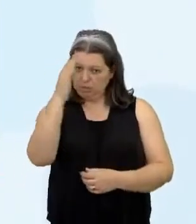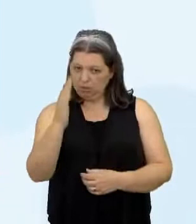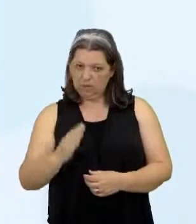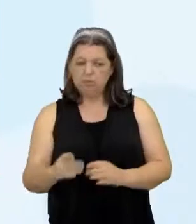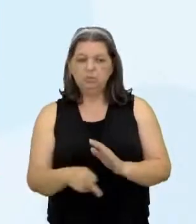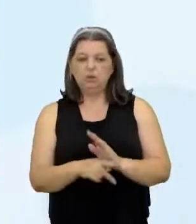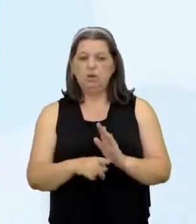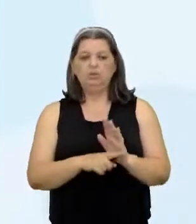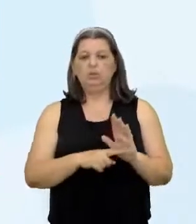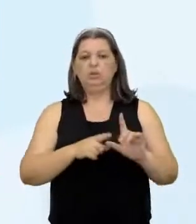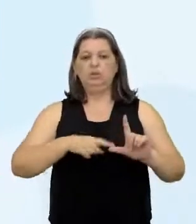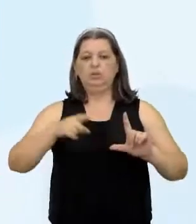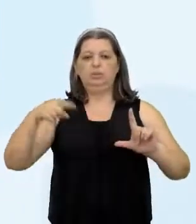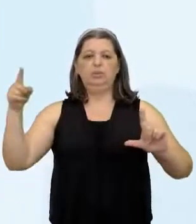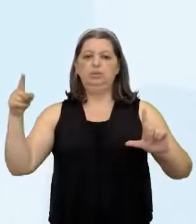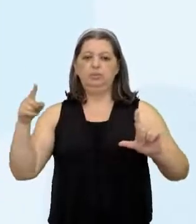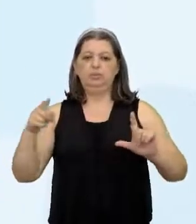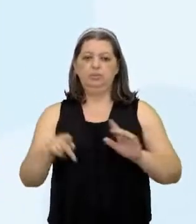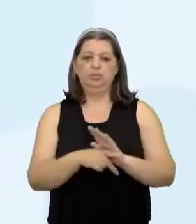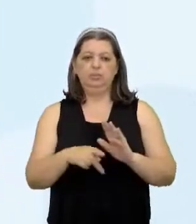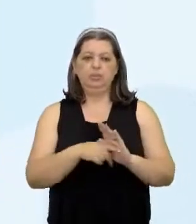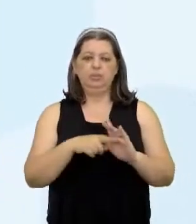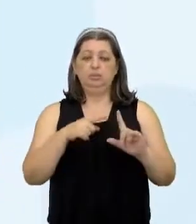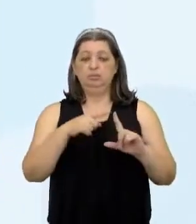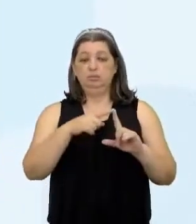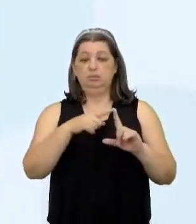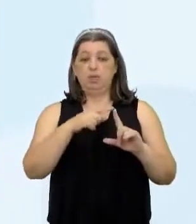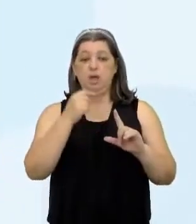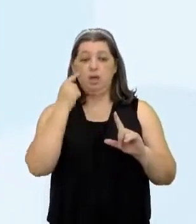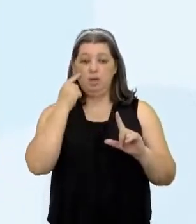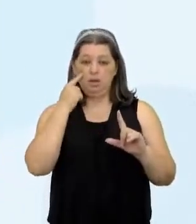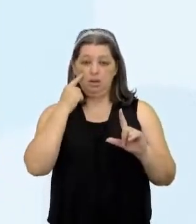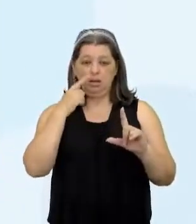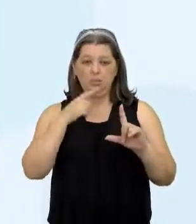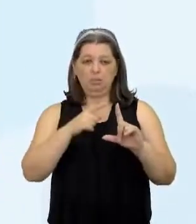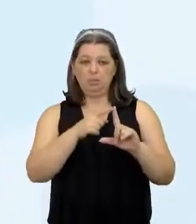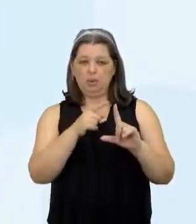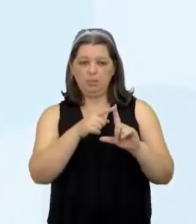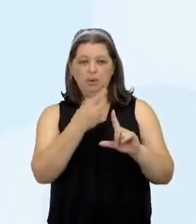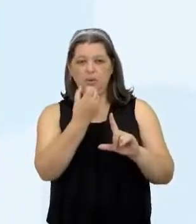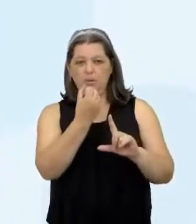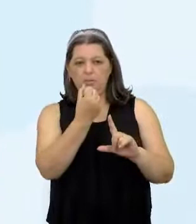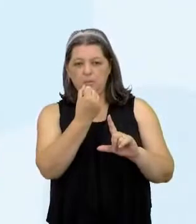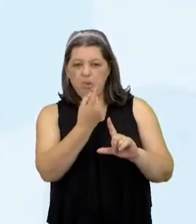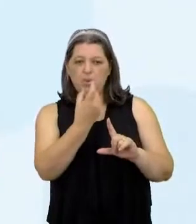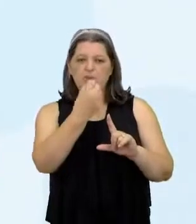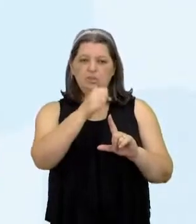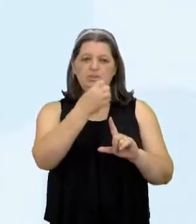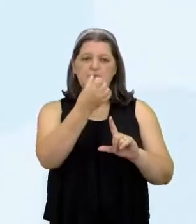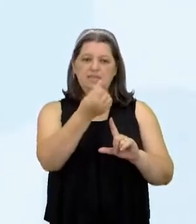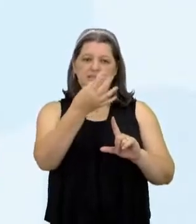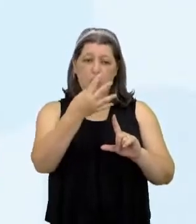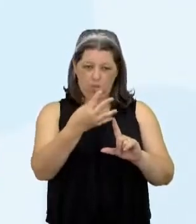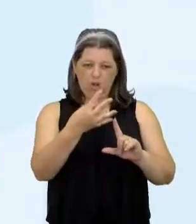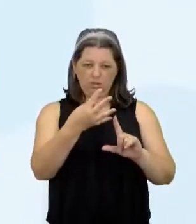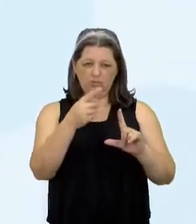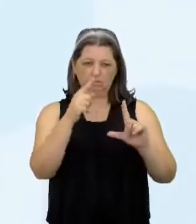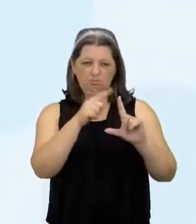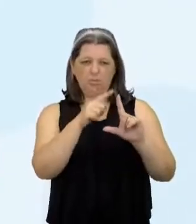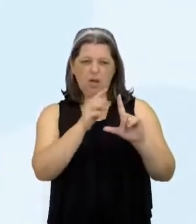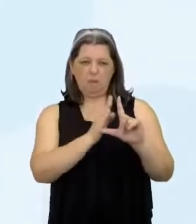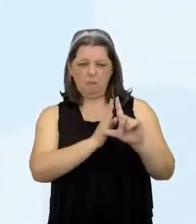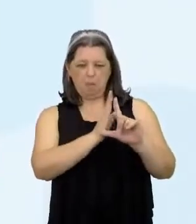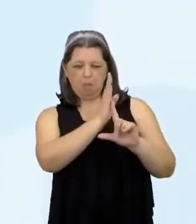do povoamento População escravizada no Brasil O gráfico mostrando aí né O auge em 1864 Chegando lá